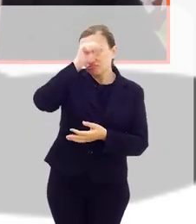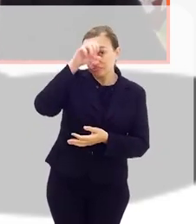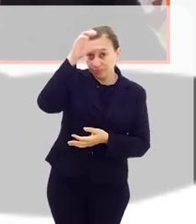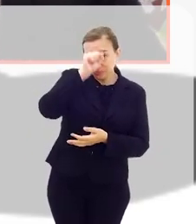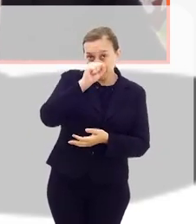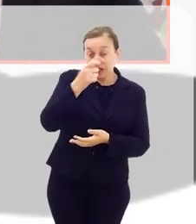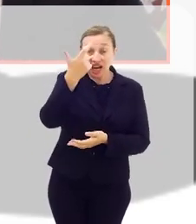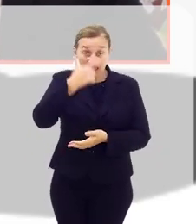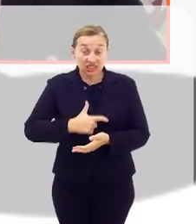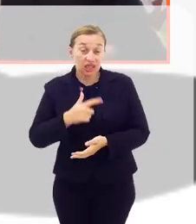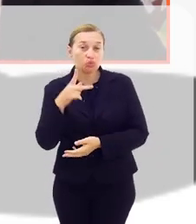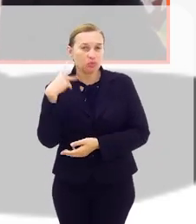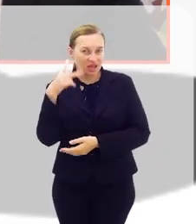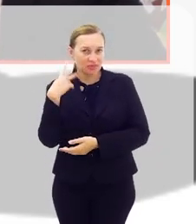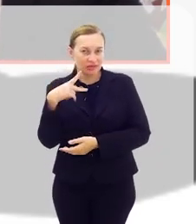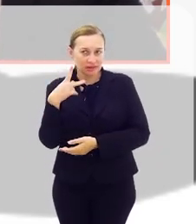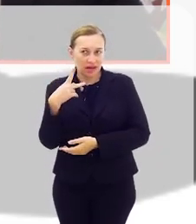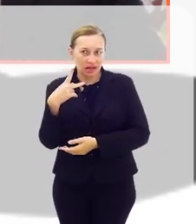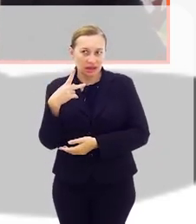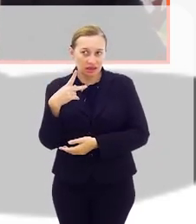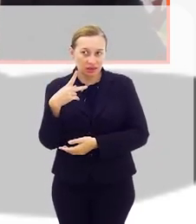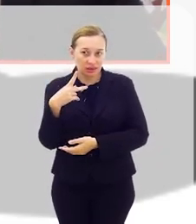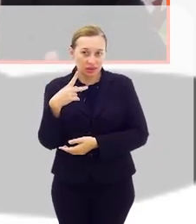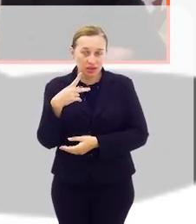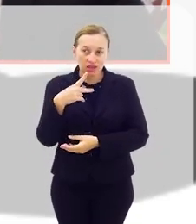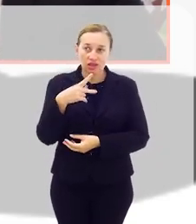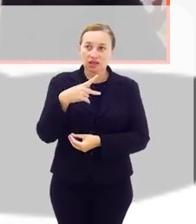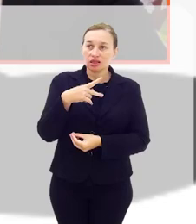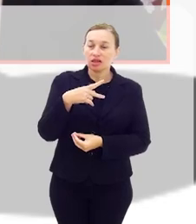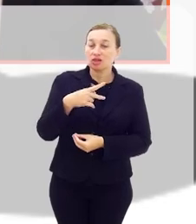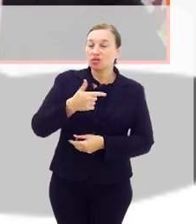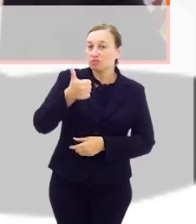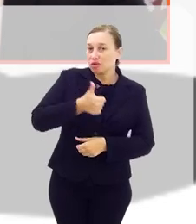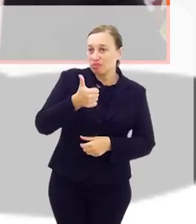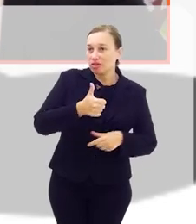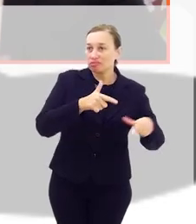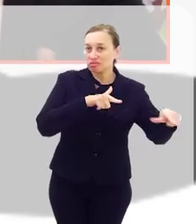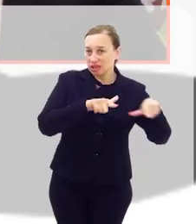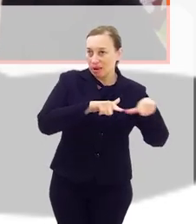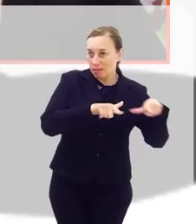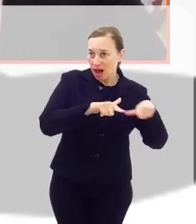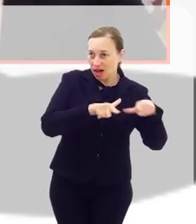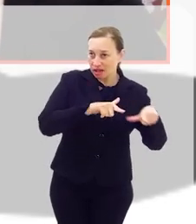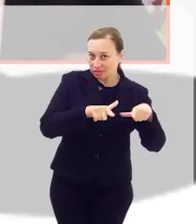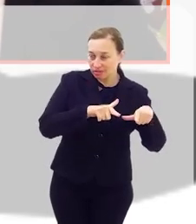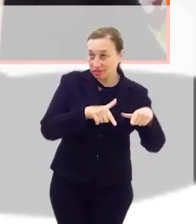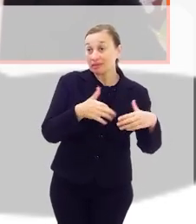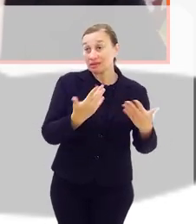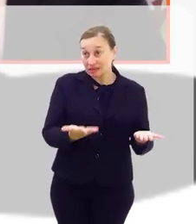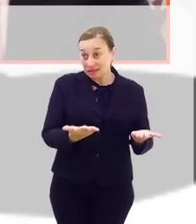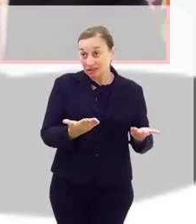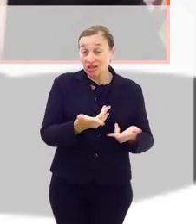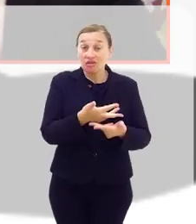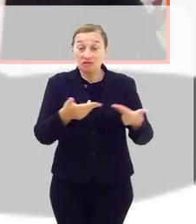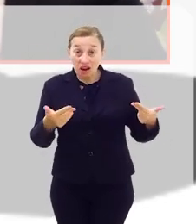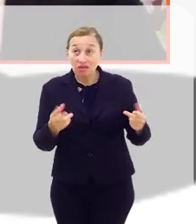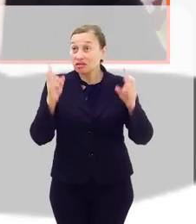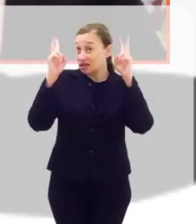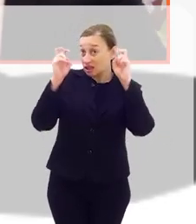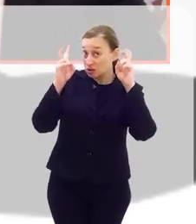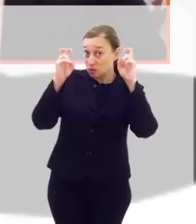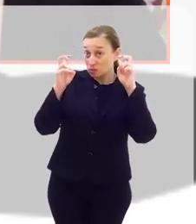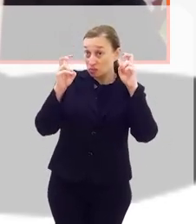aprendendo a ser um parlamentar e desenvolver no meu primeiro mandato. Tivemos que ser resilientes em muitas